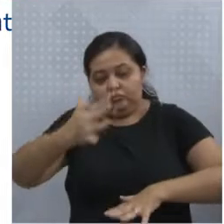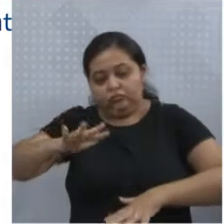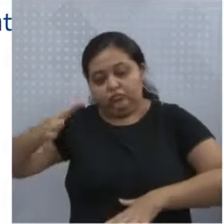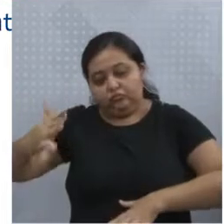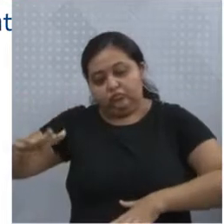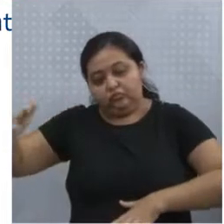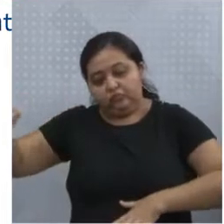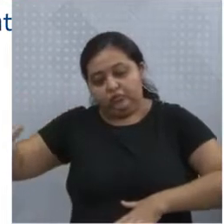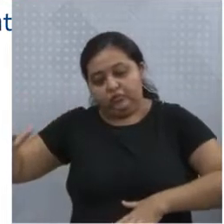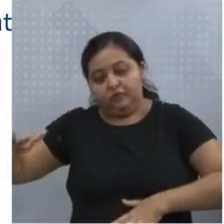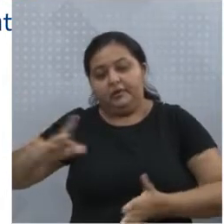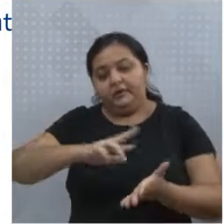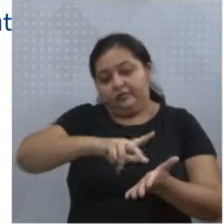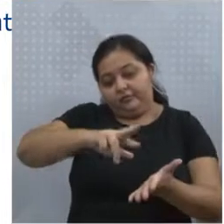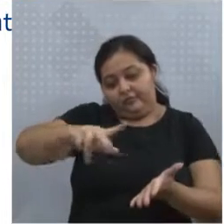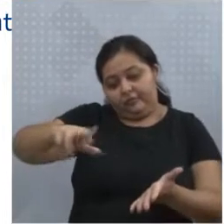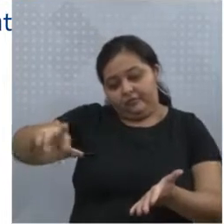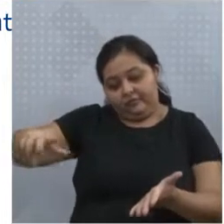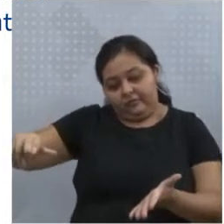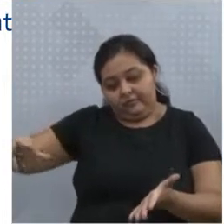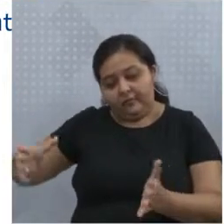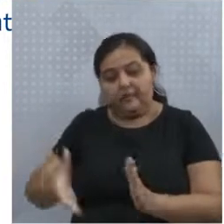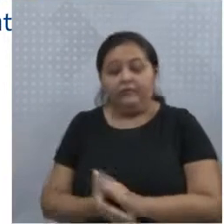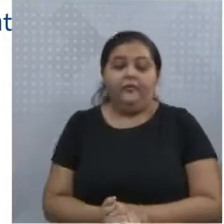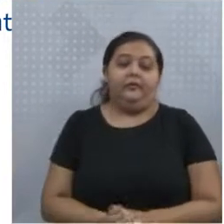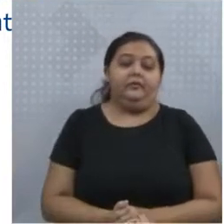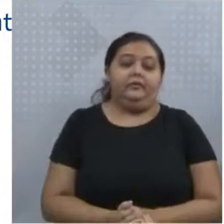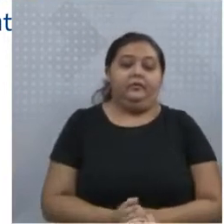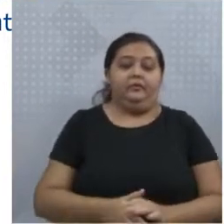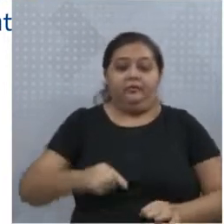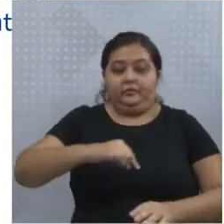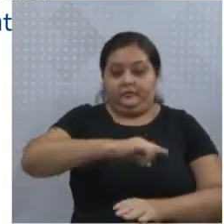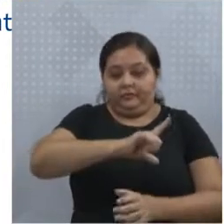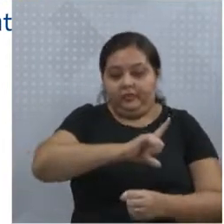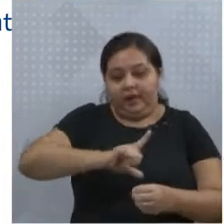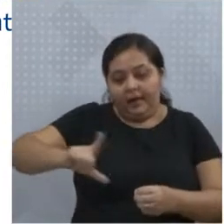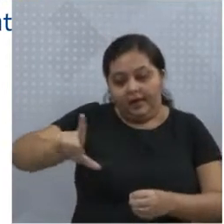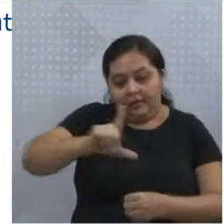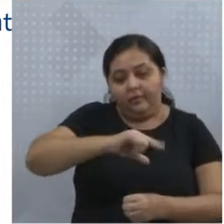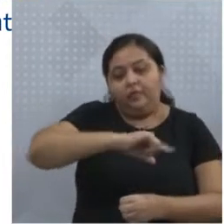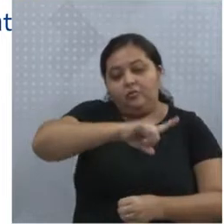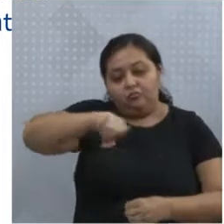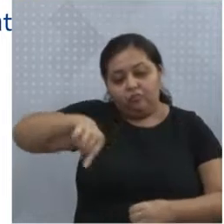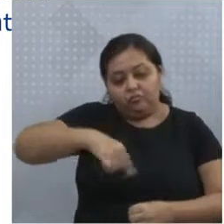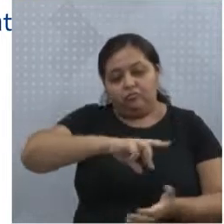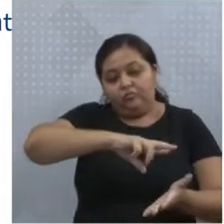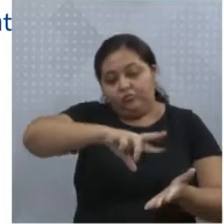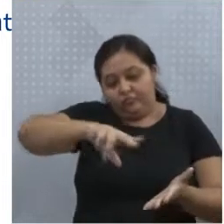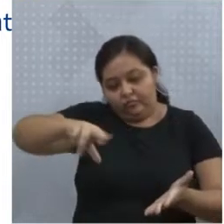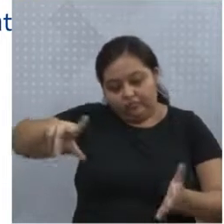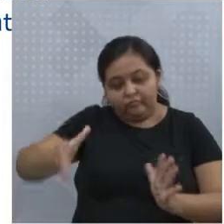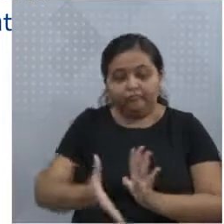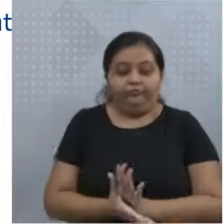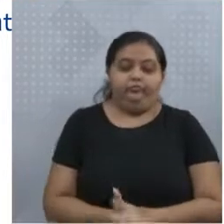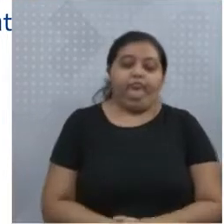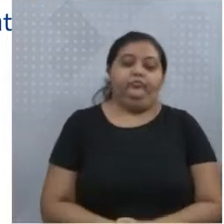os rios, lagos, tá certo? Lagoas, entre outros. E as águas